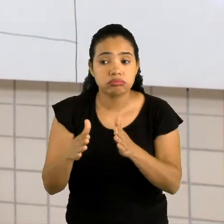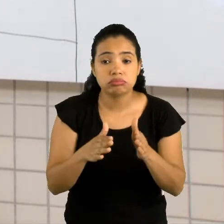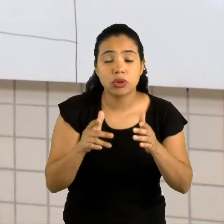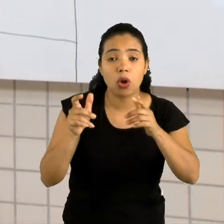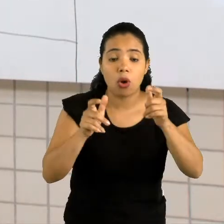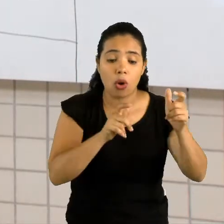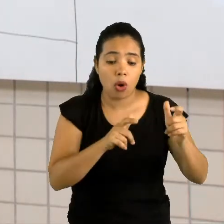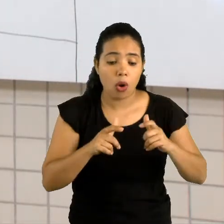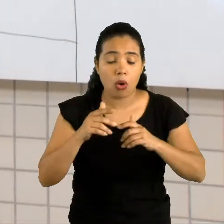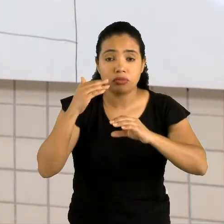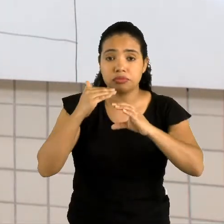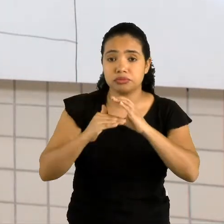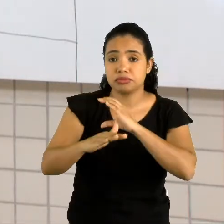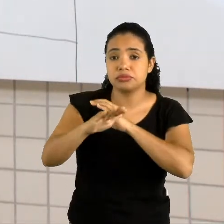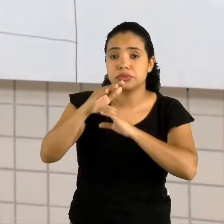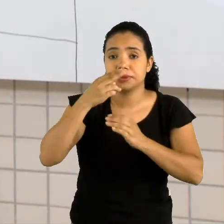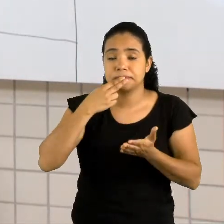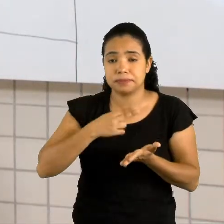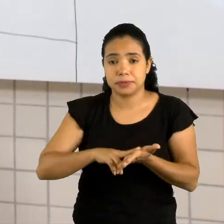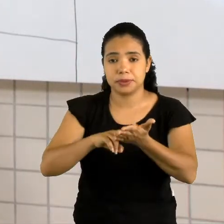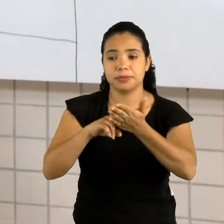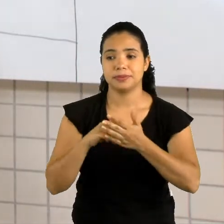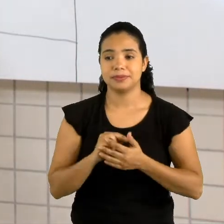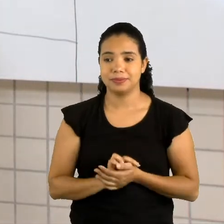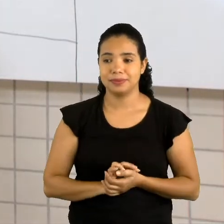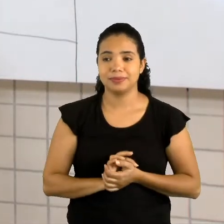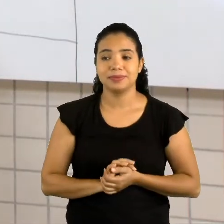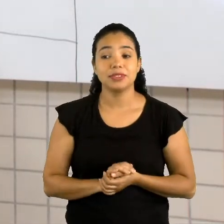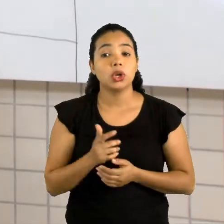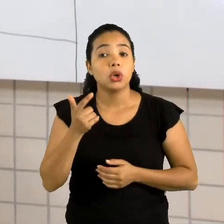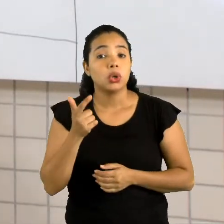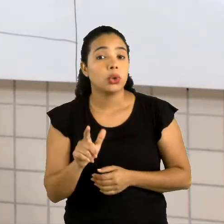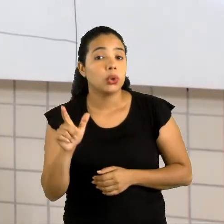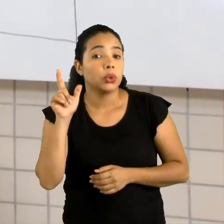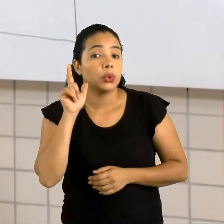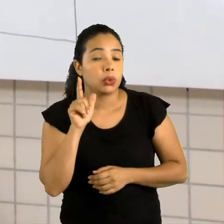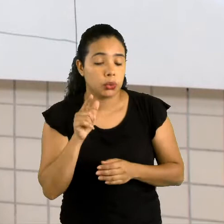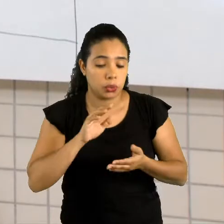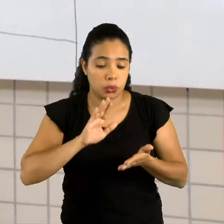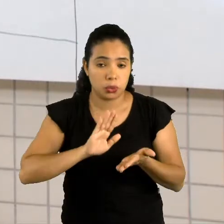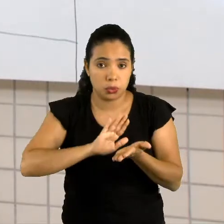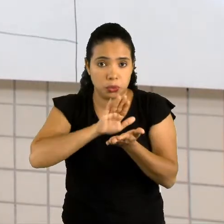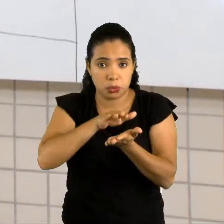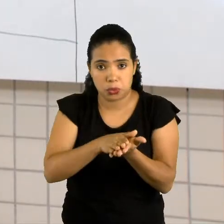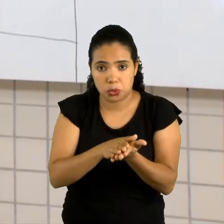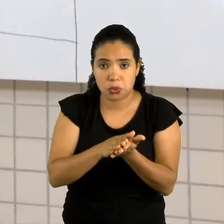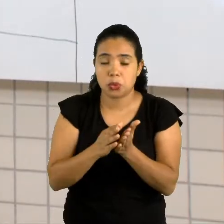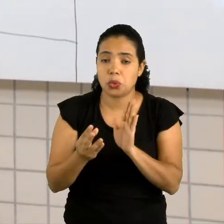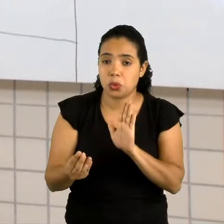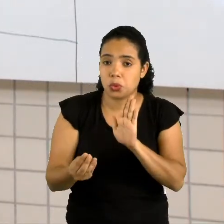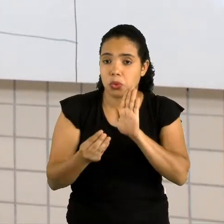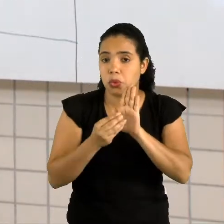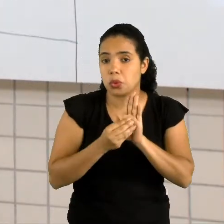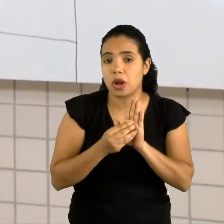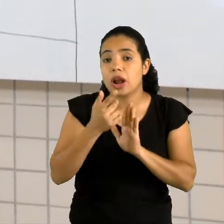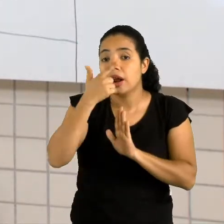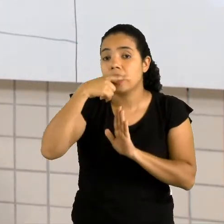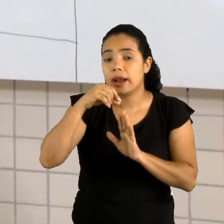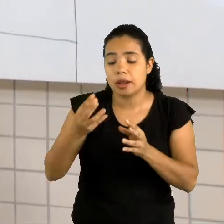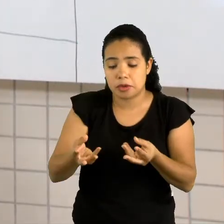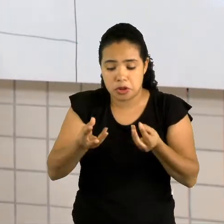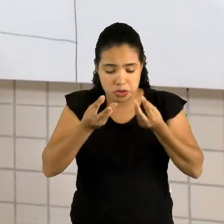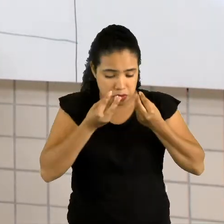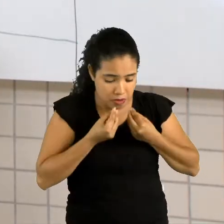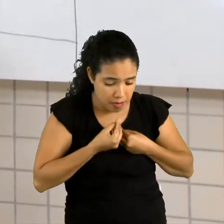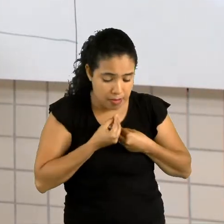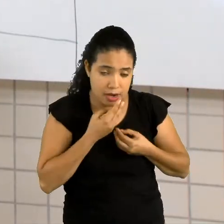aquela carta vai. Outra coisa, quando no outro lado do envelope, a gente coloca quem vai receber a